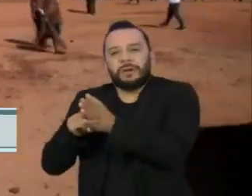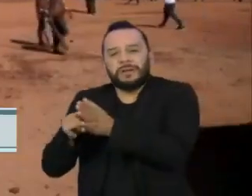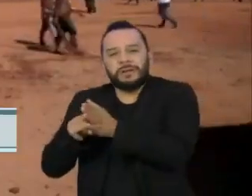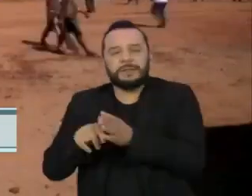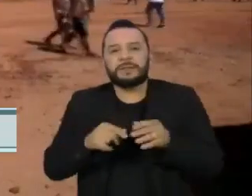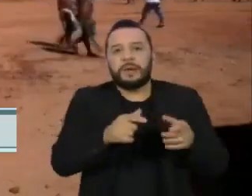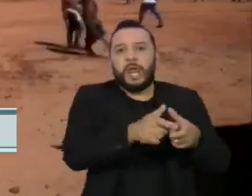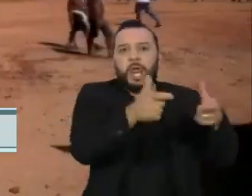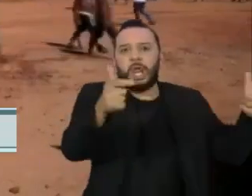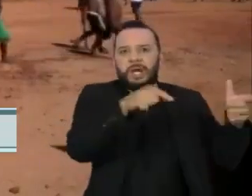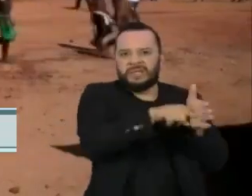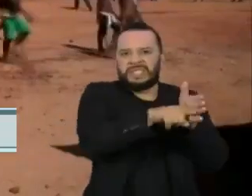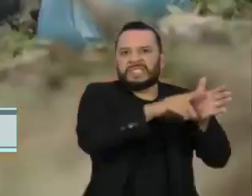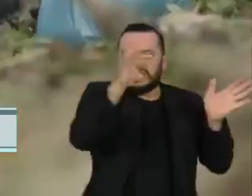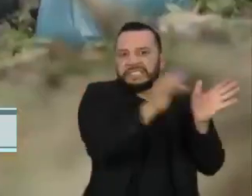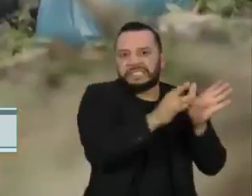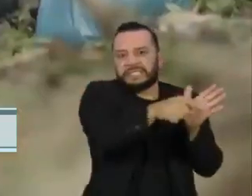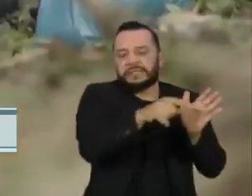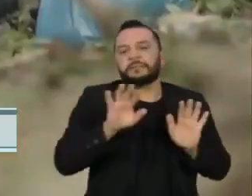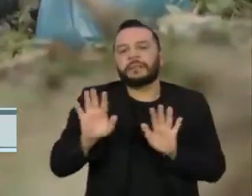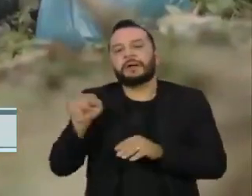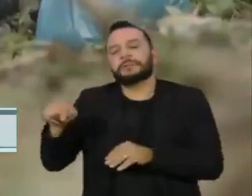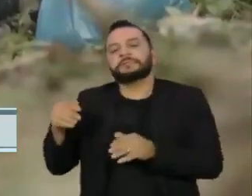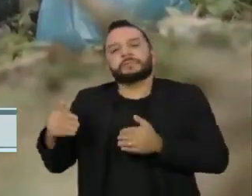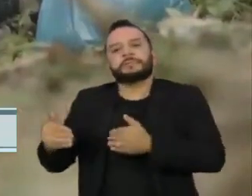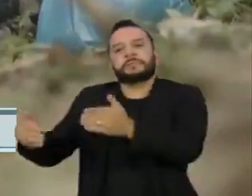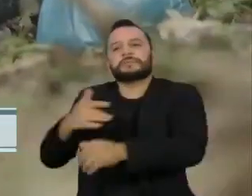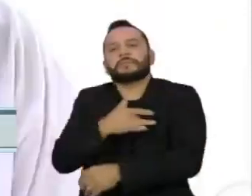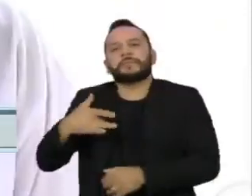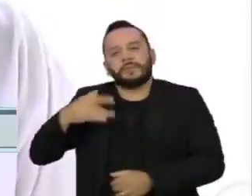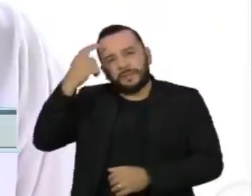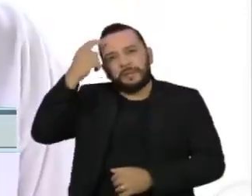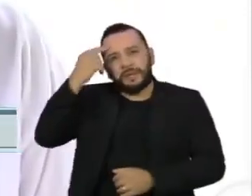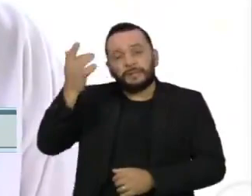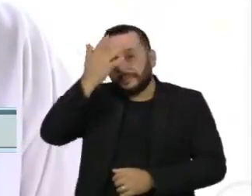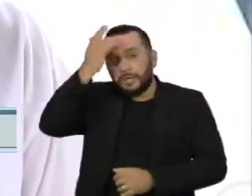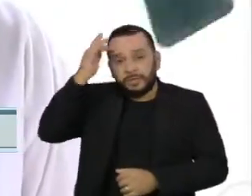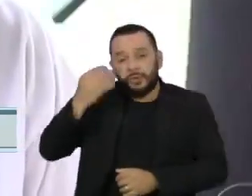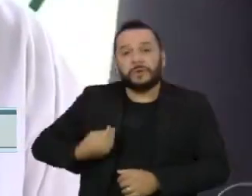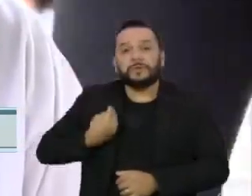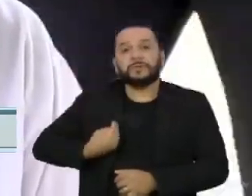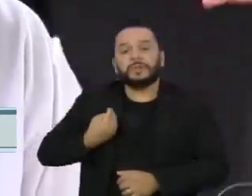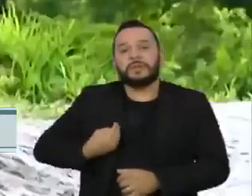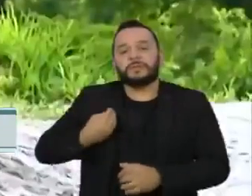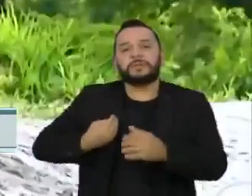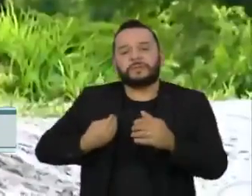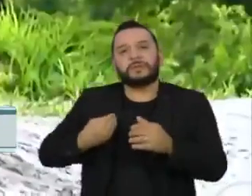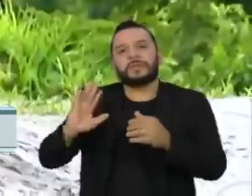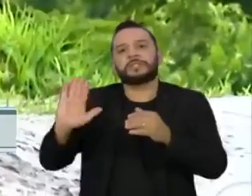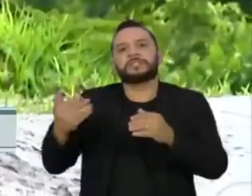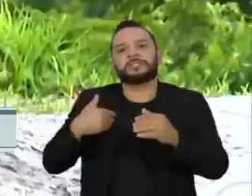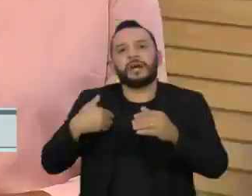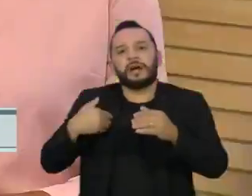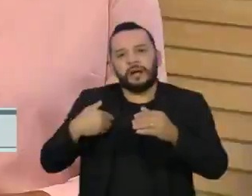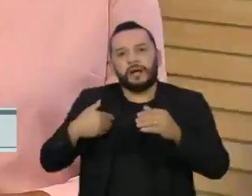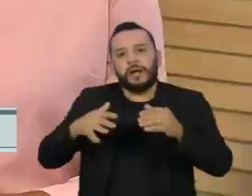Ministério da Saúde não leva em consideração os indivíduos que vivem fora das aldeias e territórios indígenas.